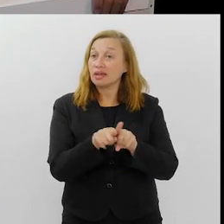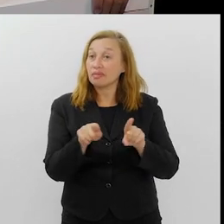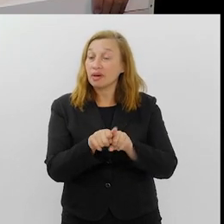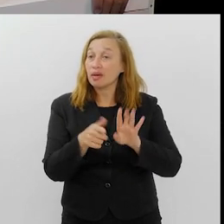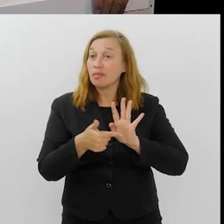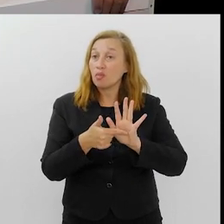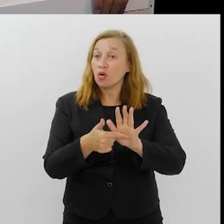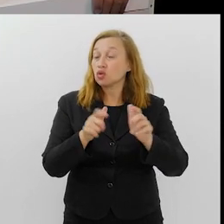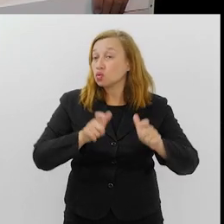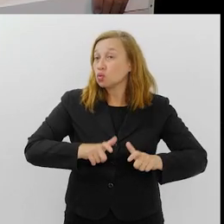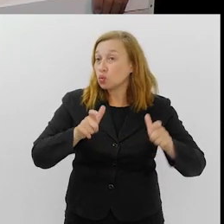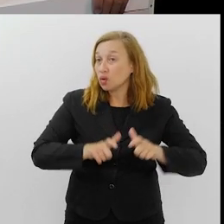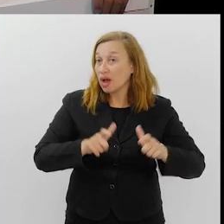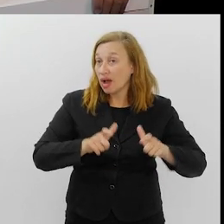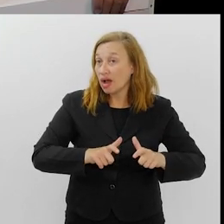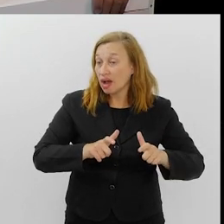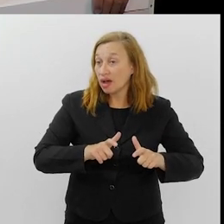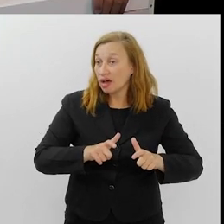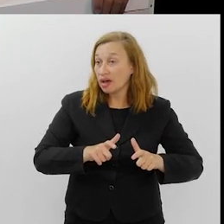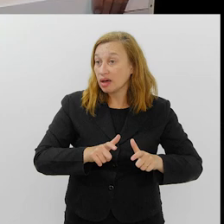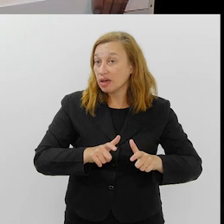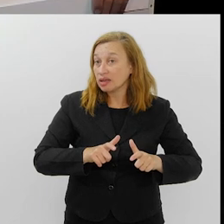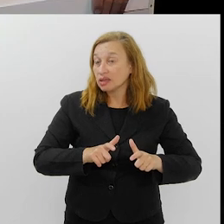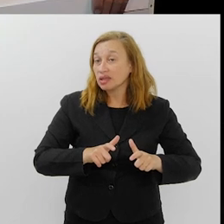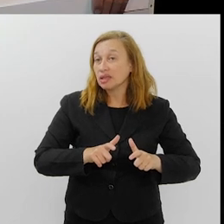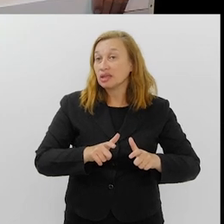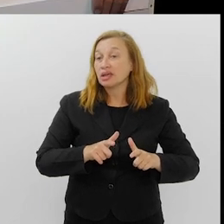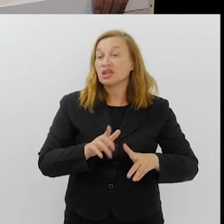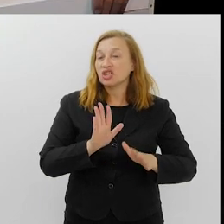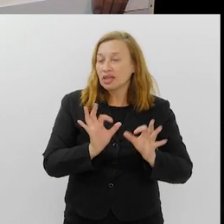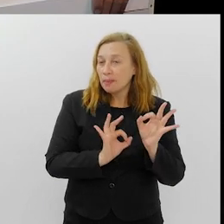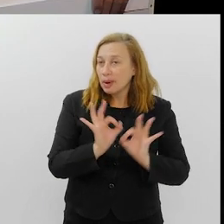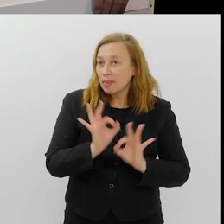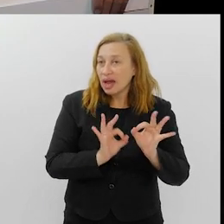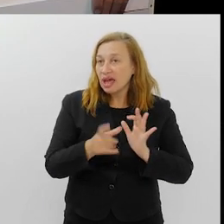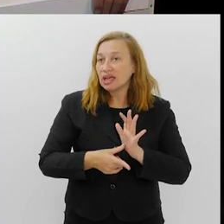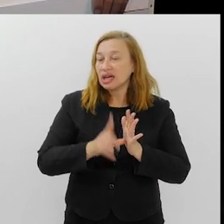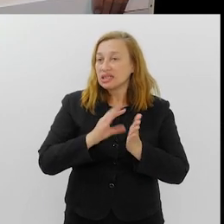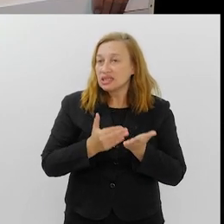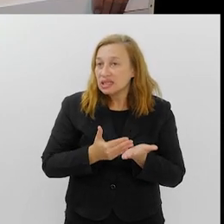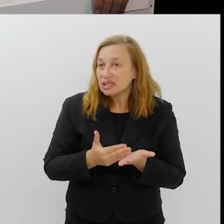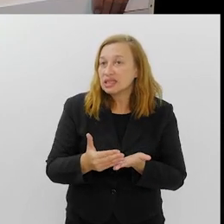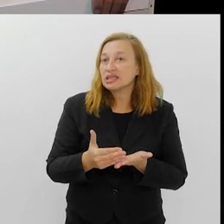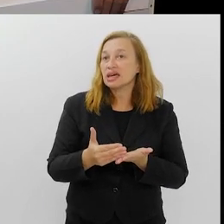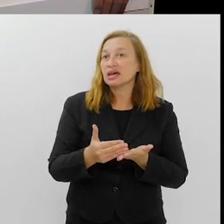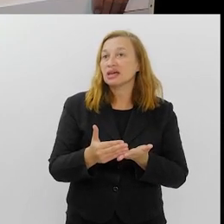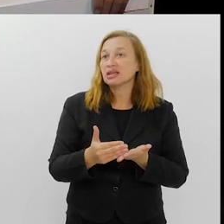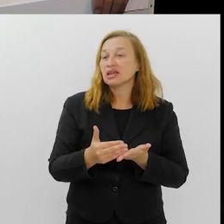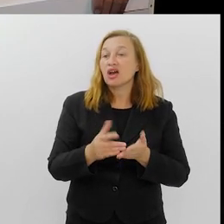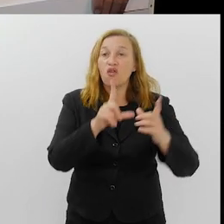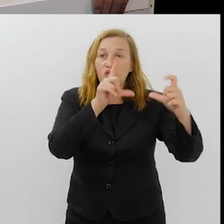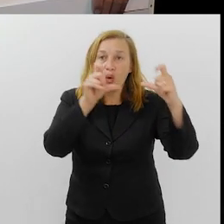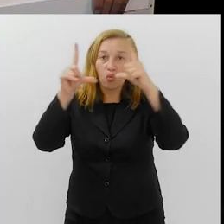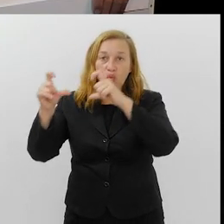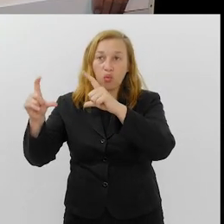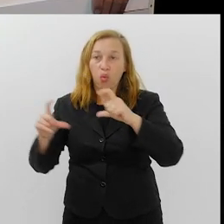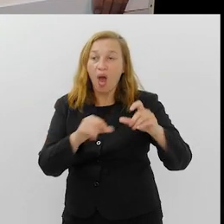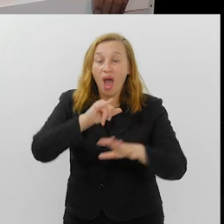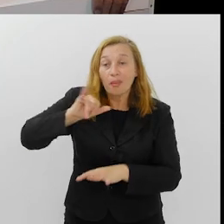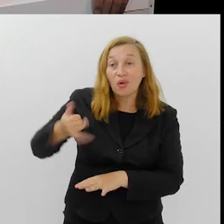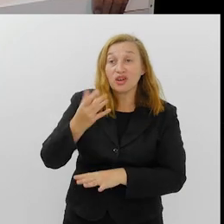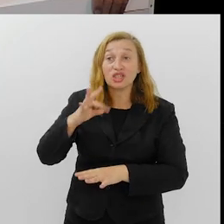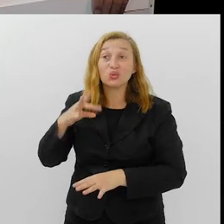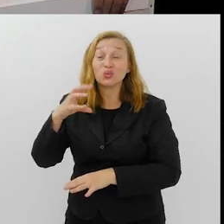outra imagem da exposição. Já quando ela... Já estava praticamente montada, antes de ser inaugurada, que a gente saiu tirando foto,